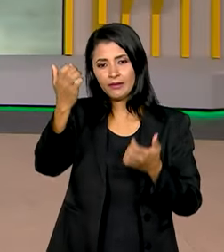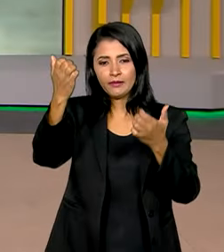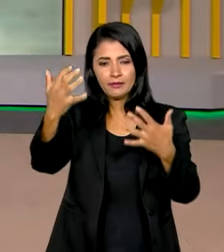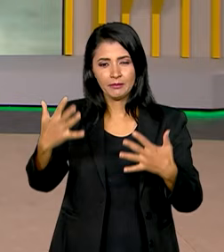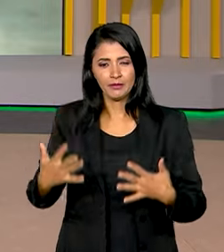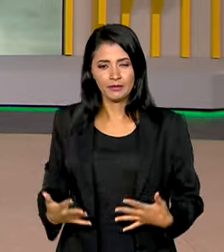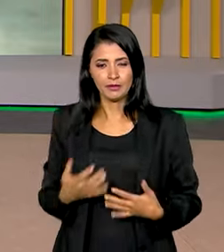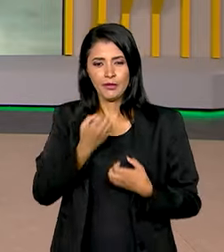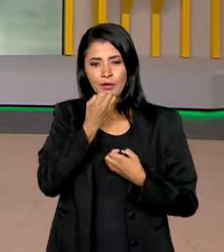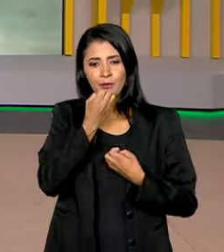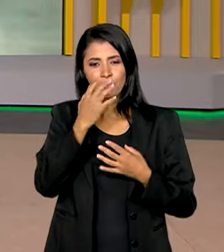explicações. Uma boa noite para você.